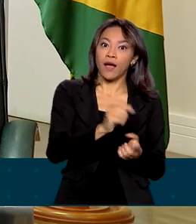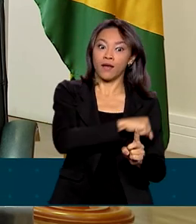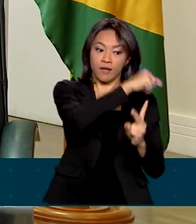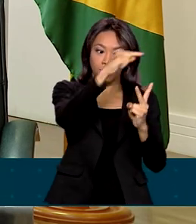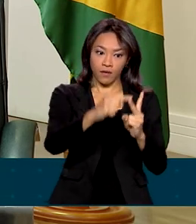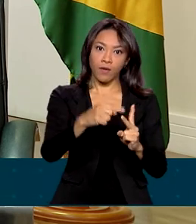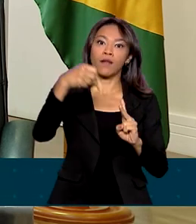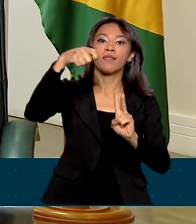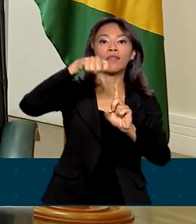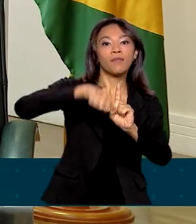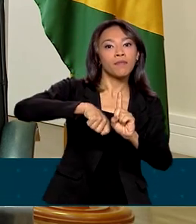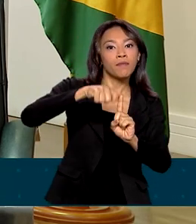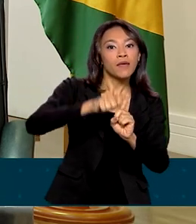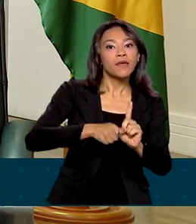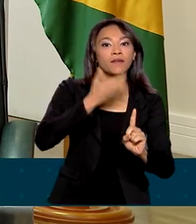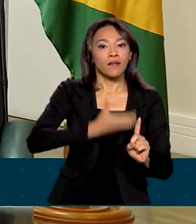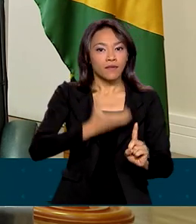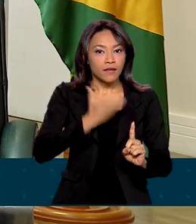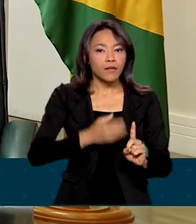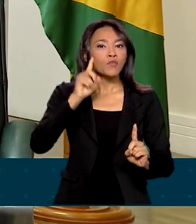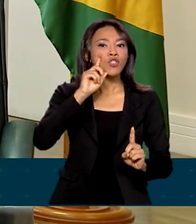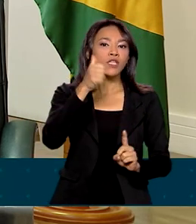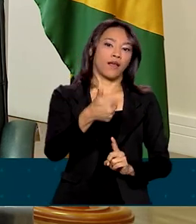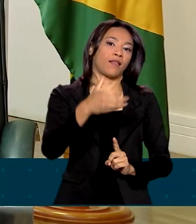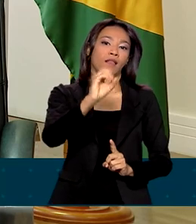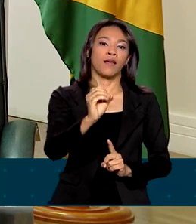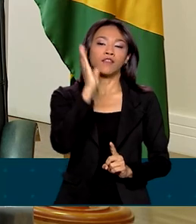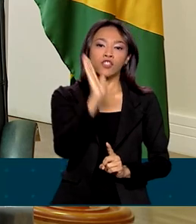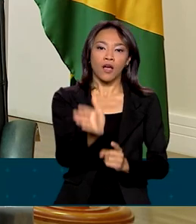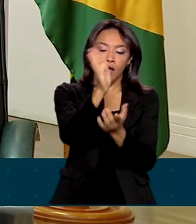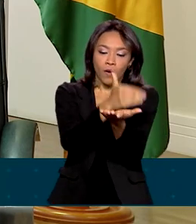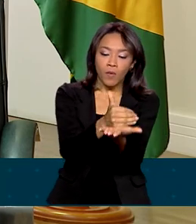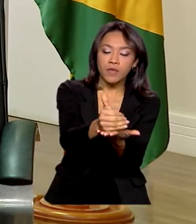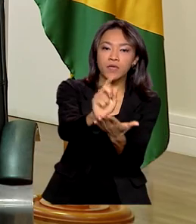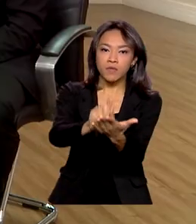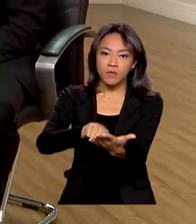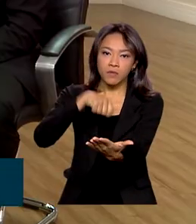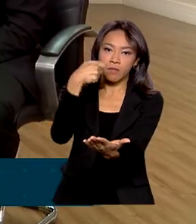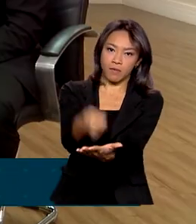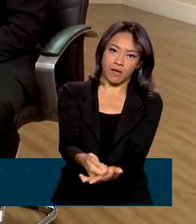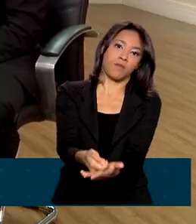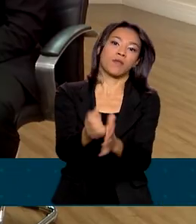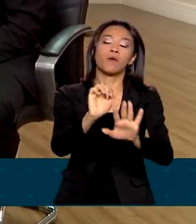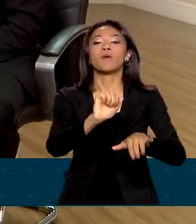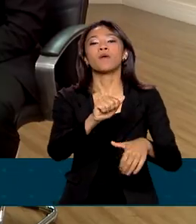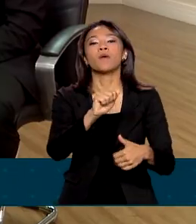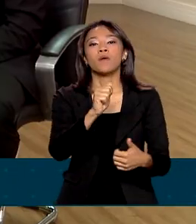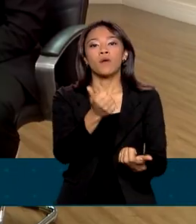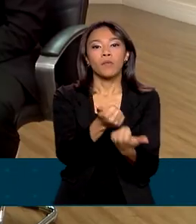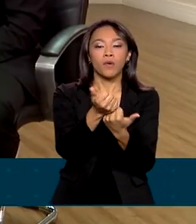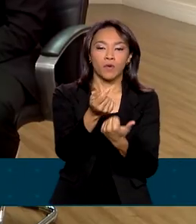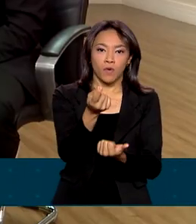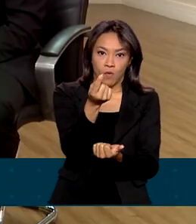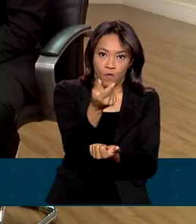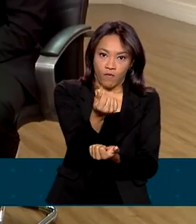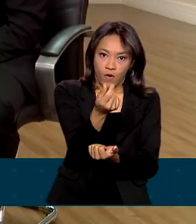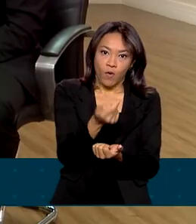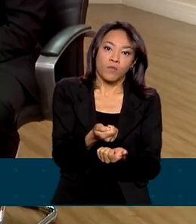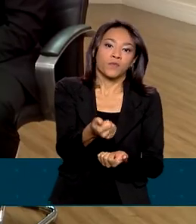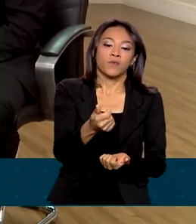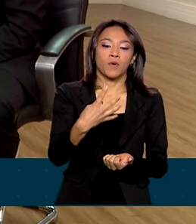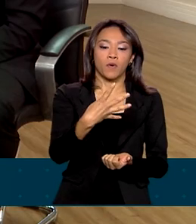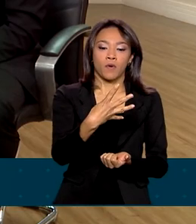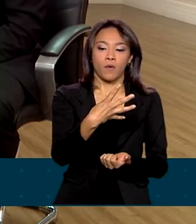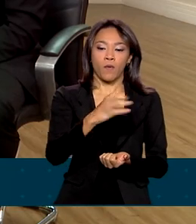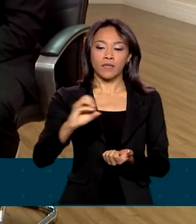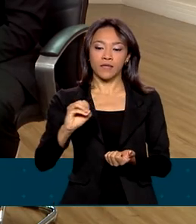10, demos início ao pagamento do Auxílio Brasil já com o benefício de no mínimo R 400 para